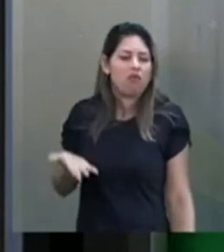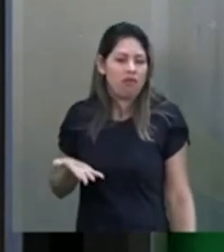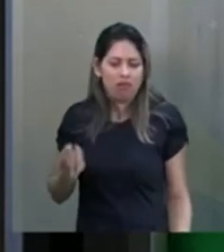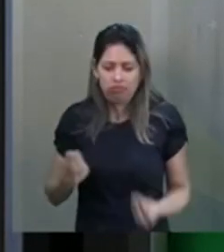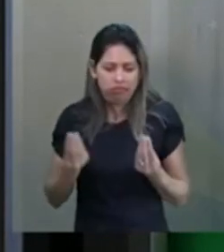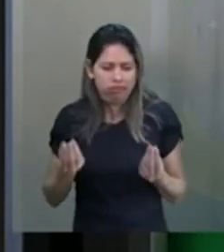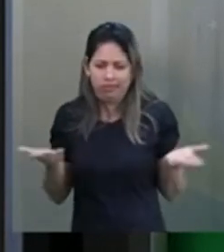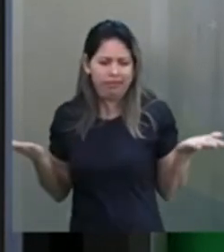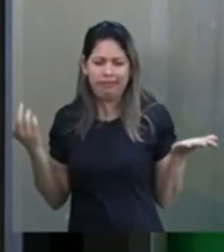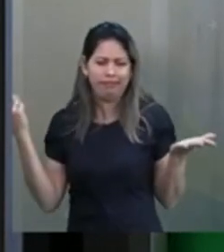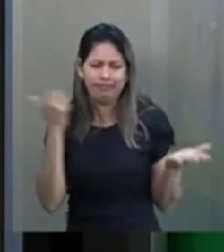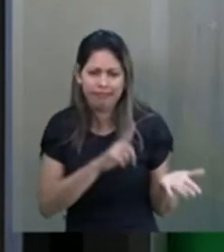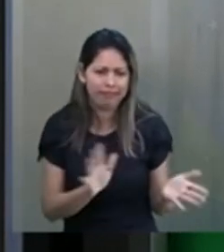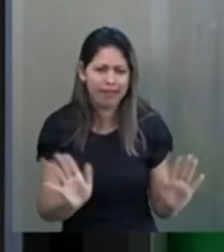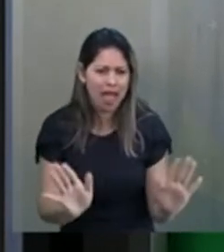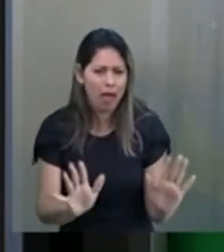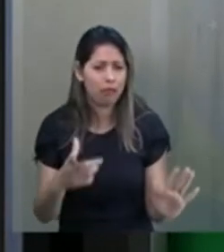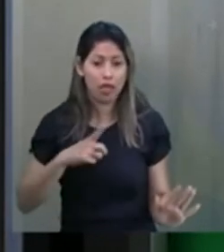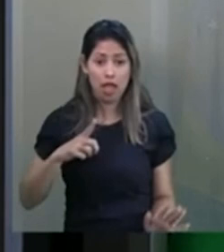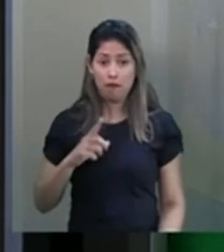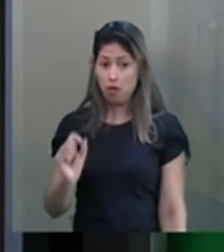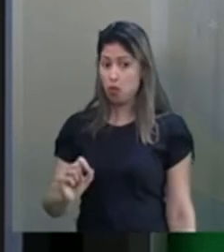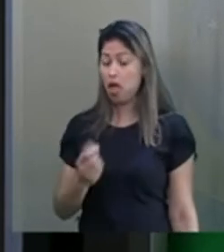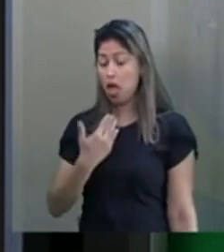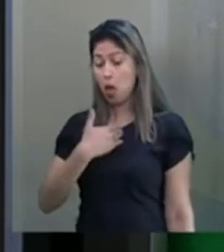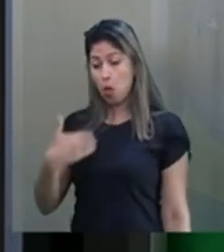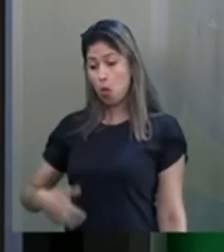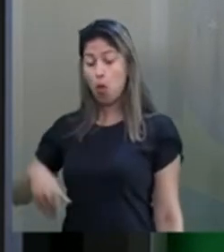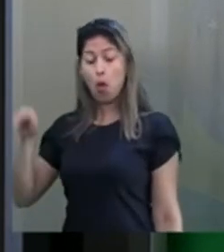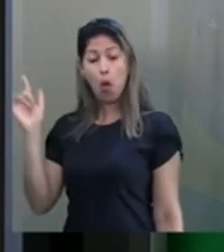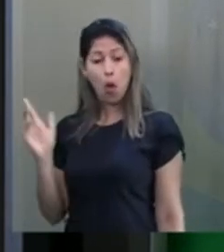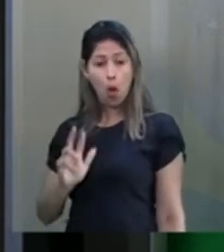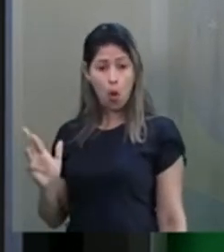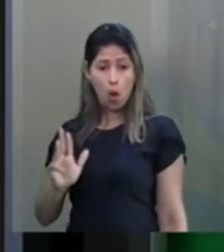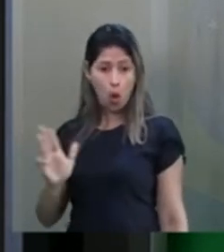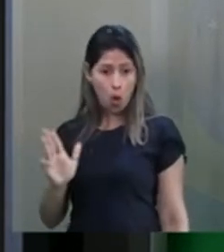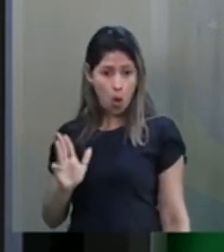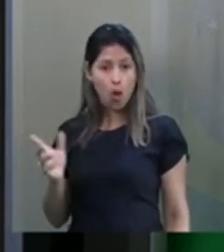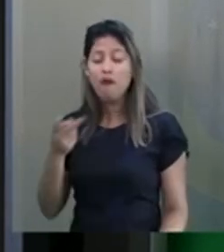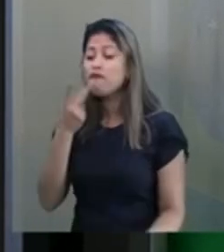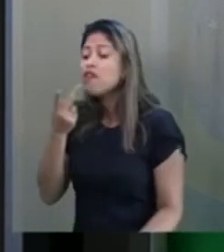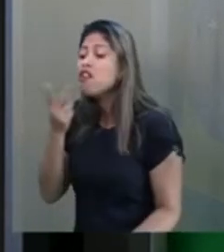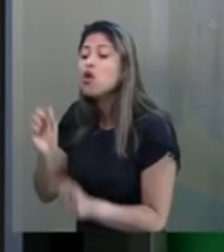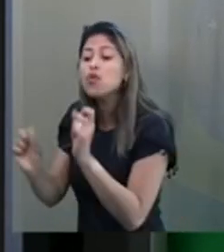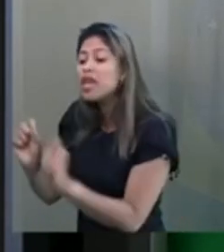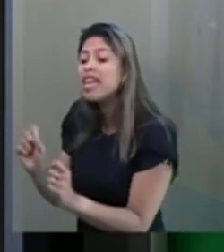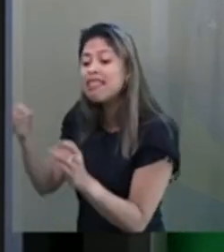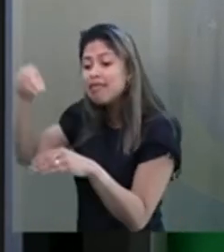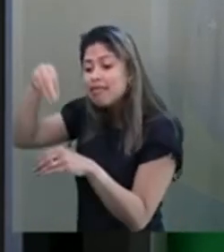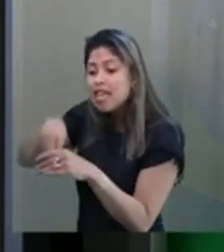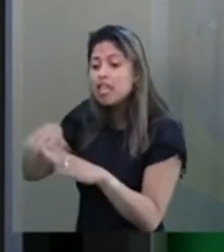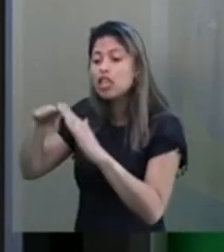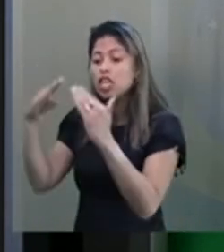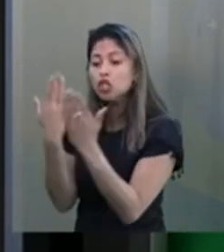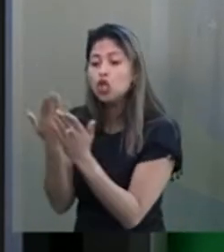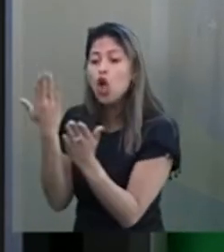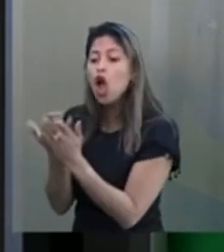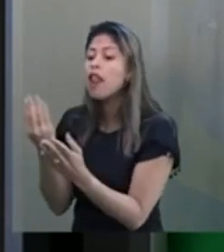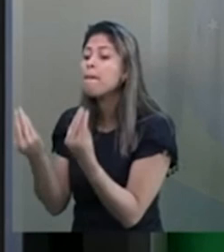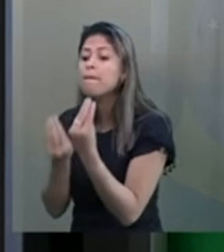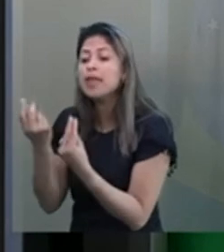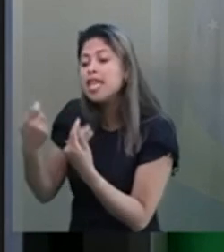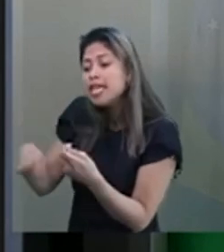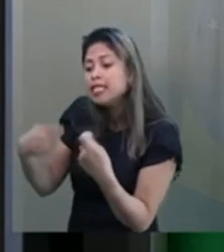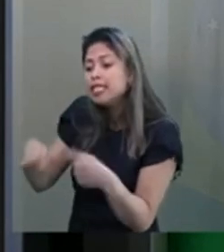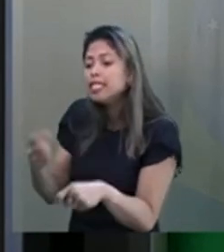recentemente o ex-presidente Lula deu um discurso dizendo, olha, deveria ter na escola uma aula sobre o que você precisa para viver. Se é um carro, se é uma